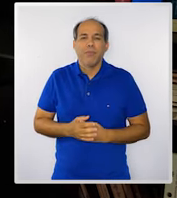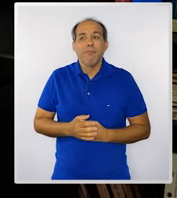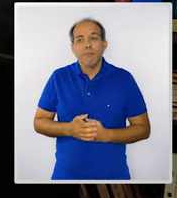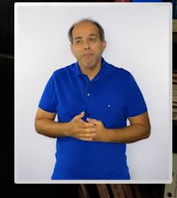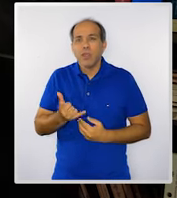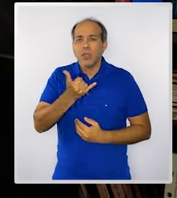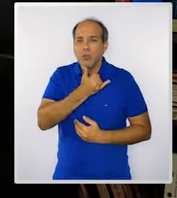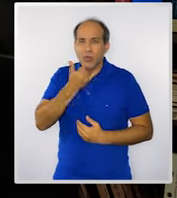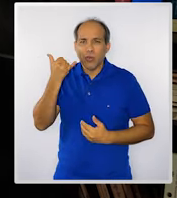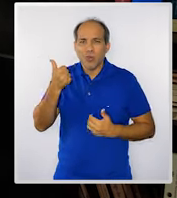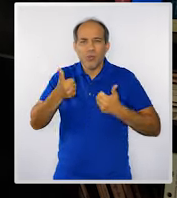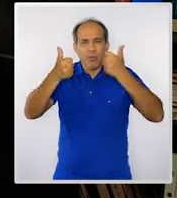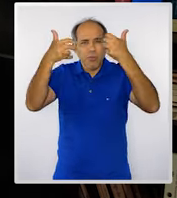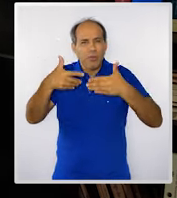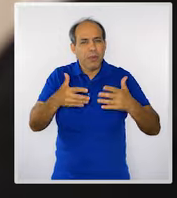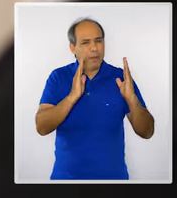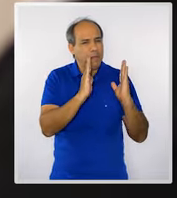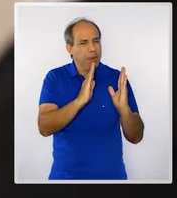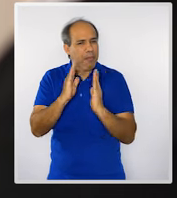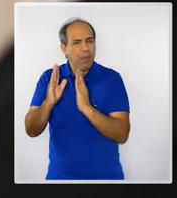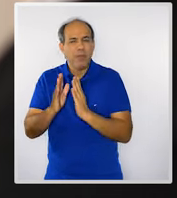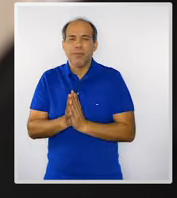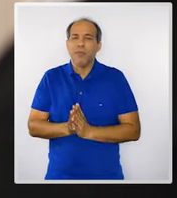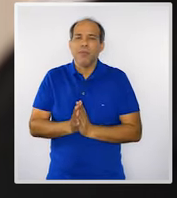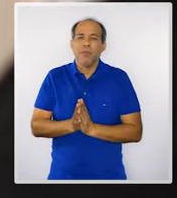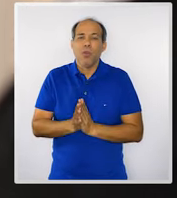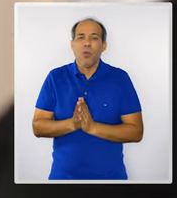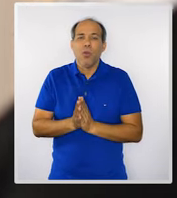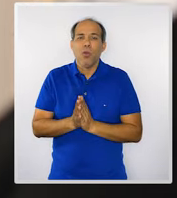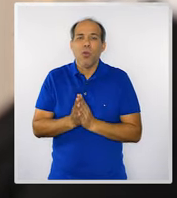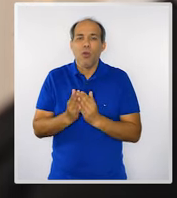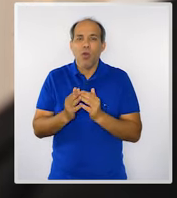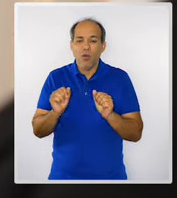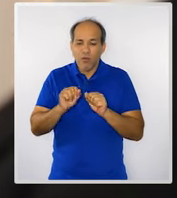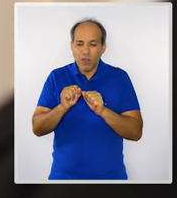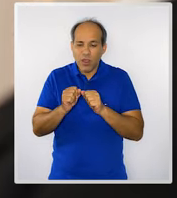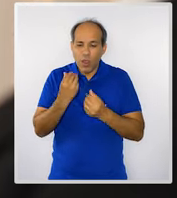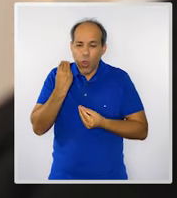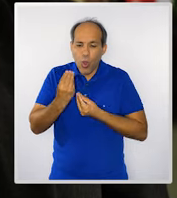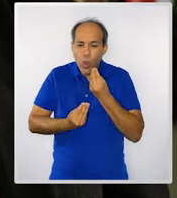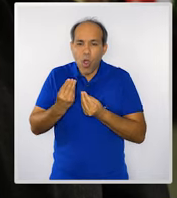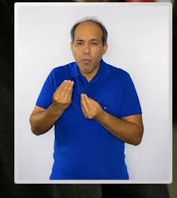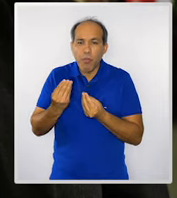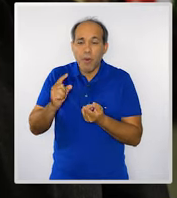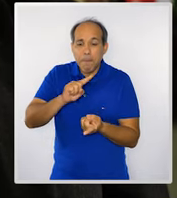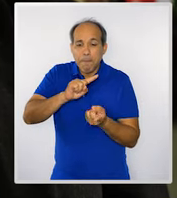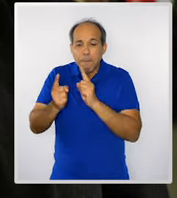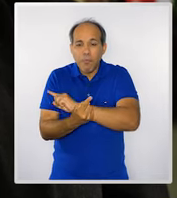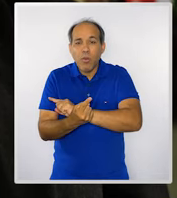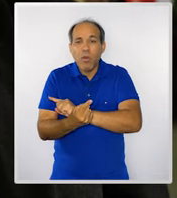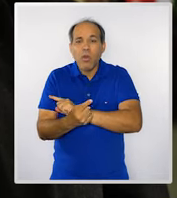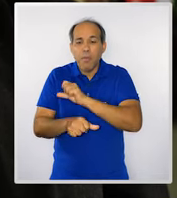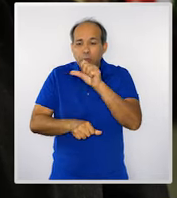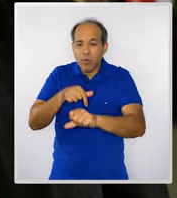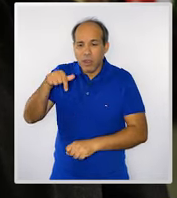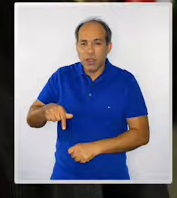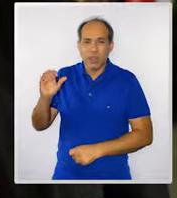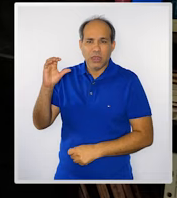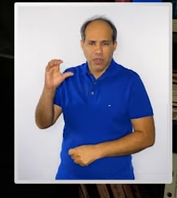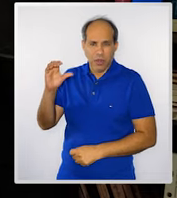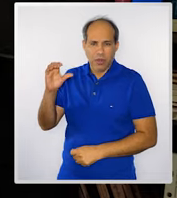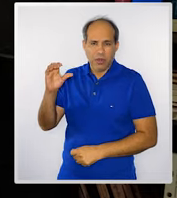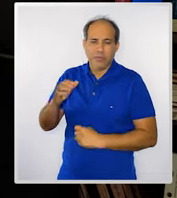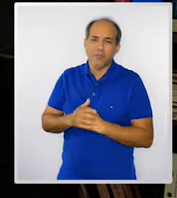Jordi, vamos aqui, vamos pontuar o seguinte. Com relação ao que devemos fazer para reverter esse quadro aqui de Niterói,